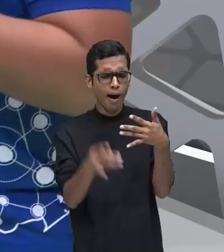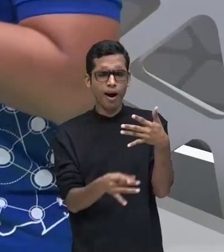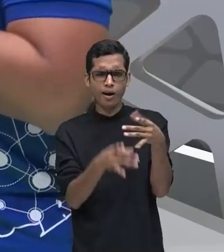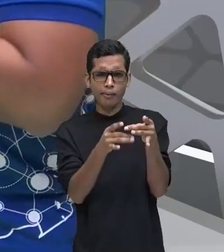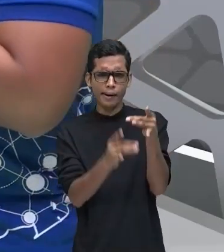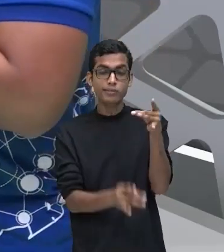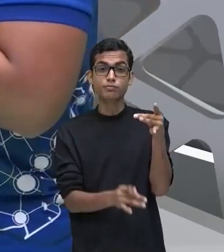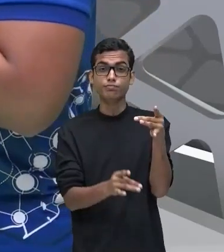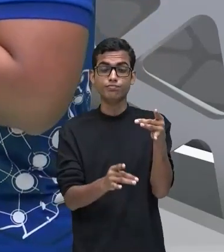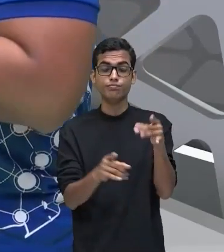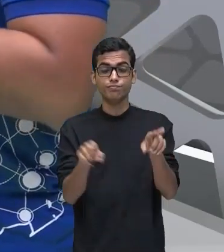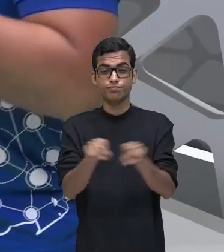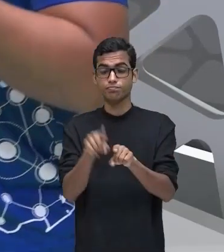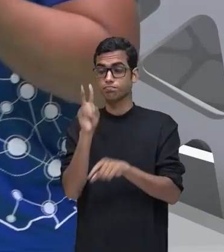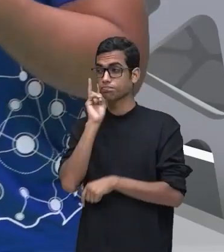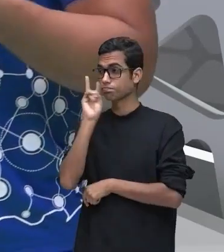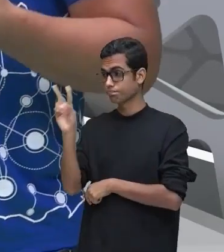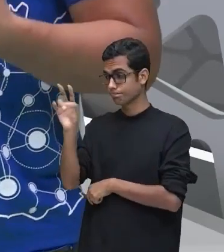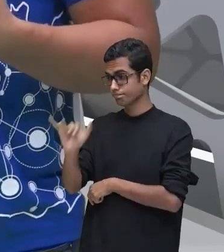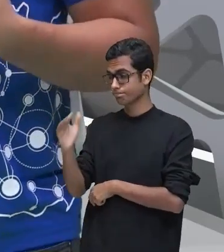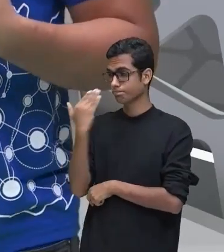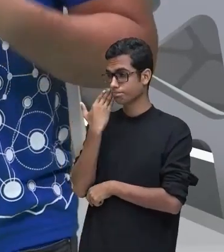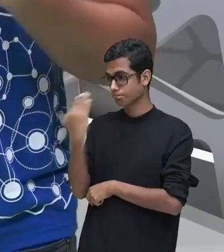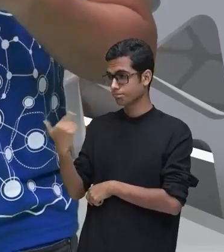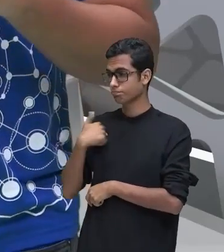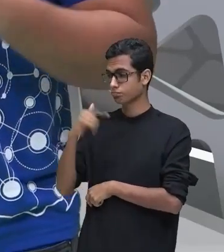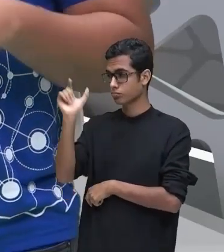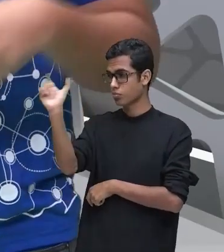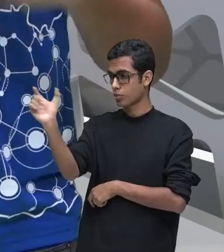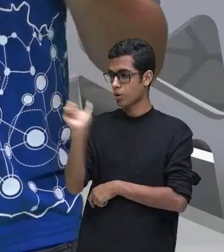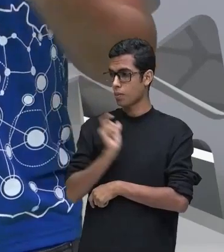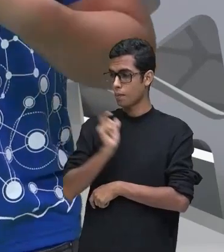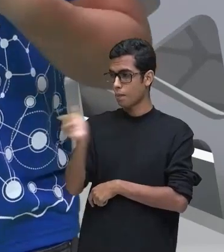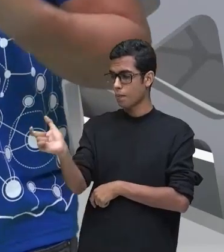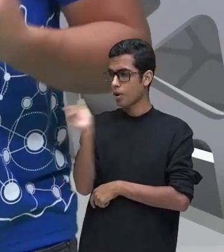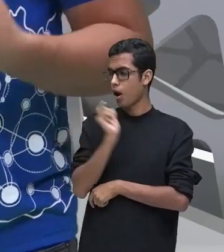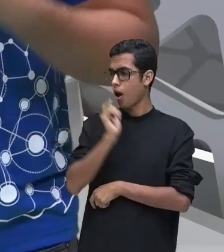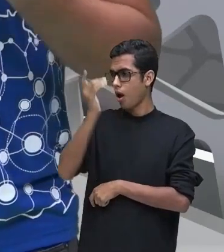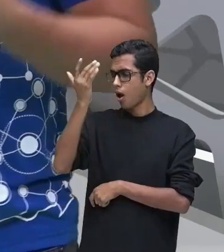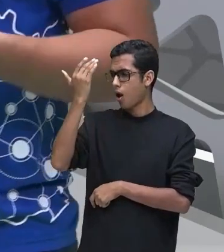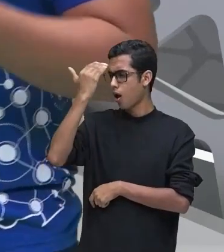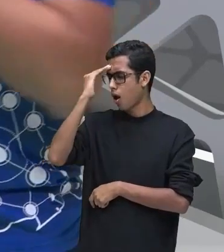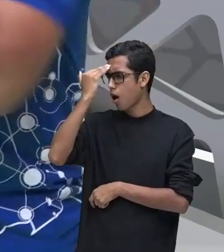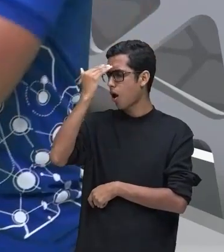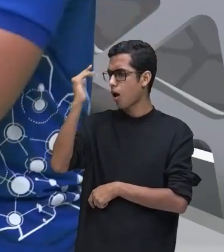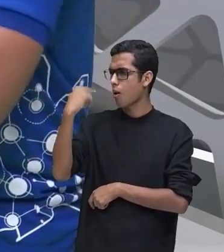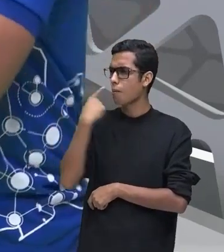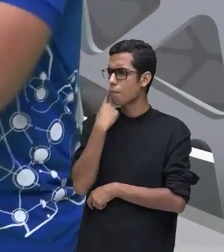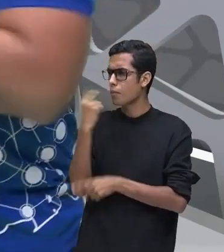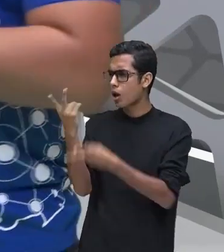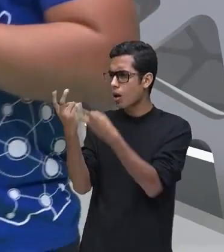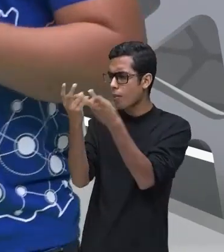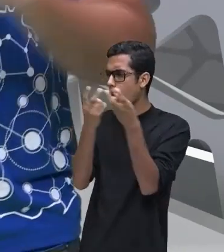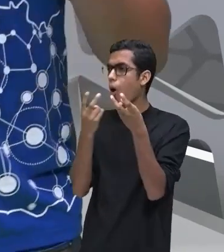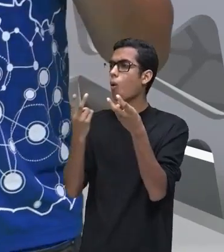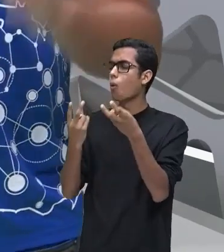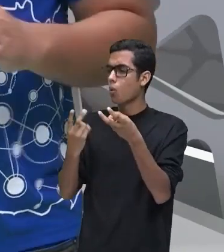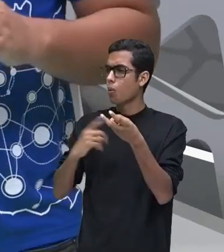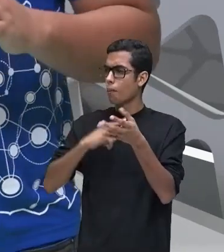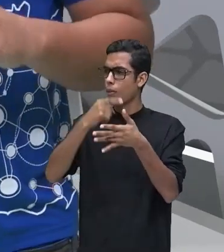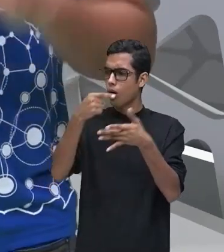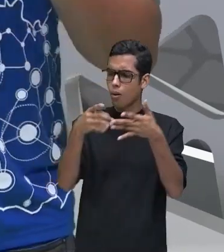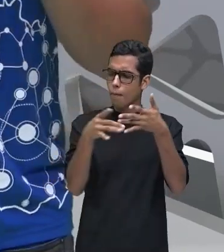certo? Então, nós olhamos para a imagem e por meio de palavras nós vamos descrevendo, contando o que existe nessa imagem.